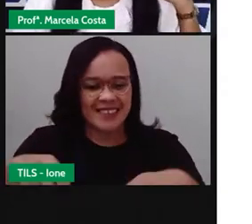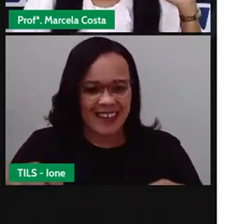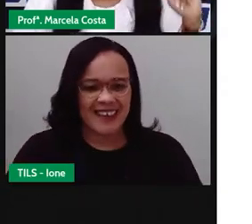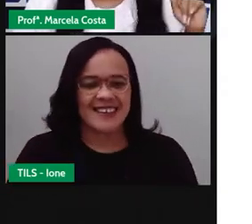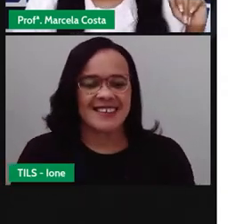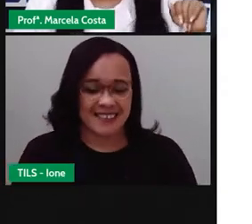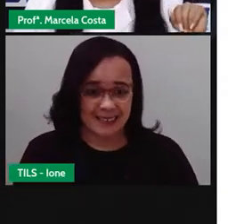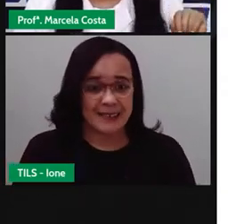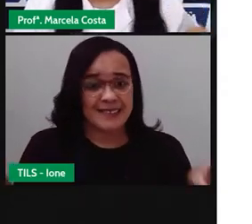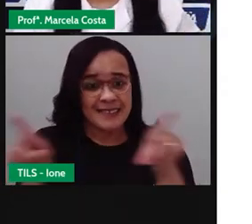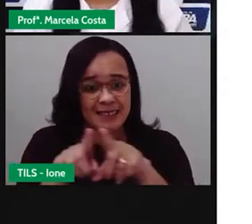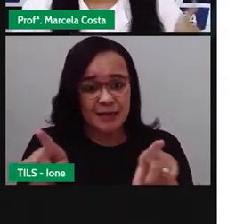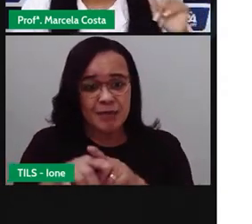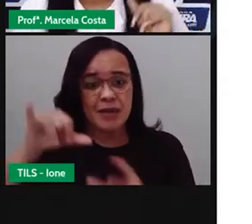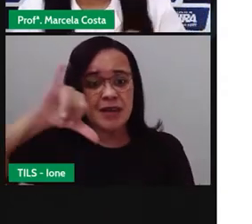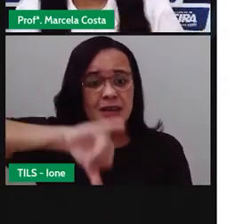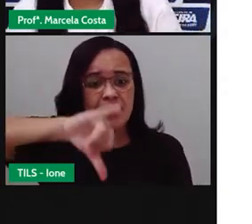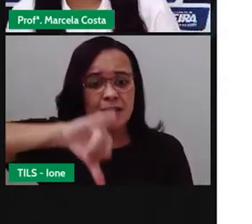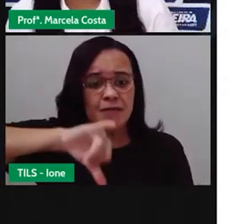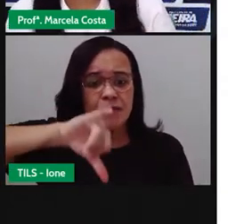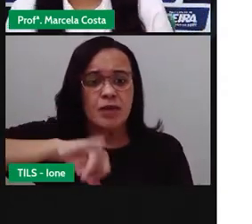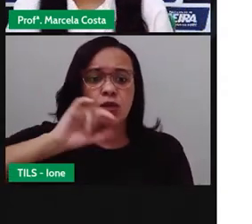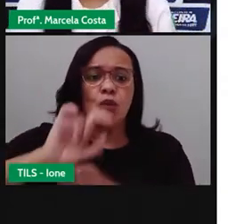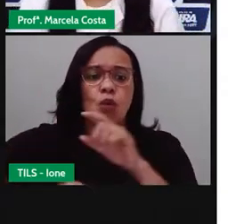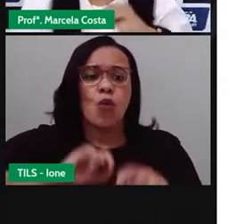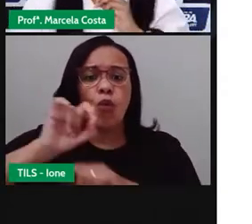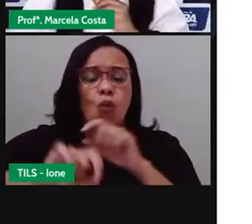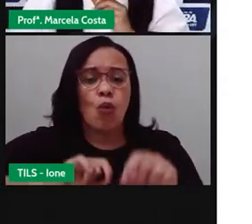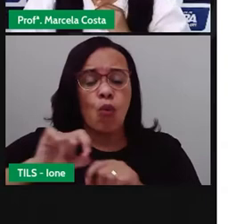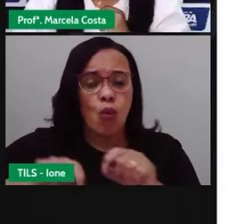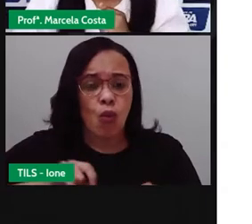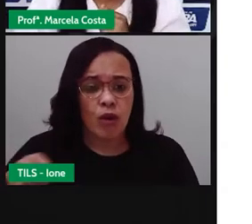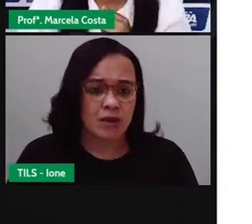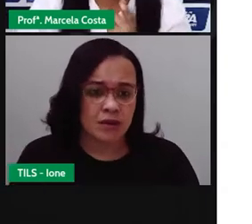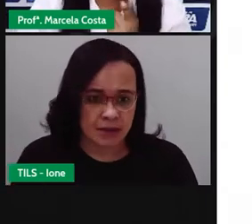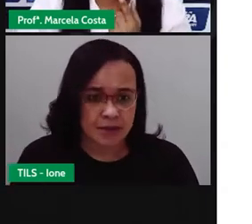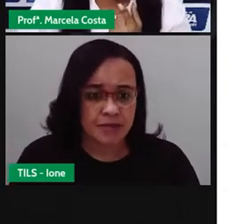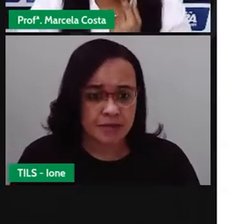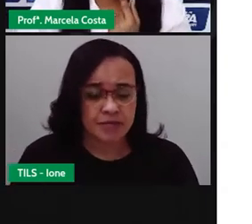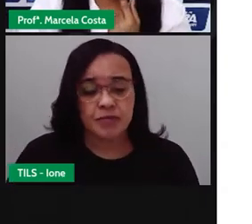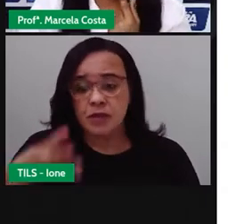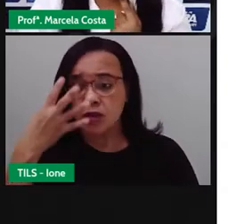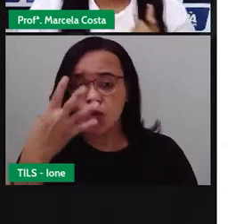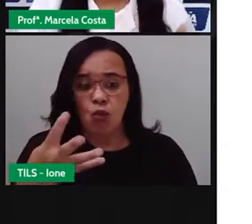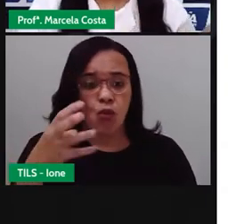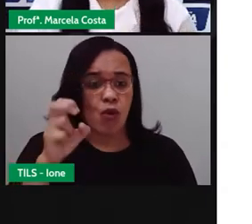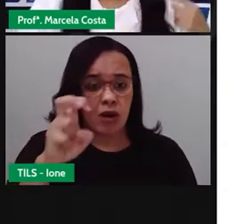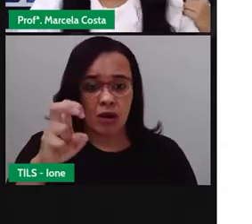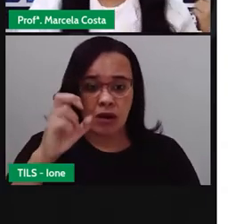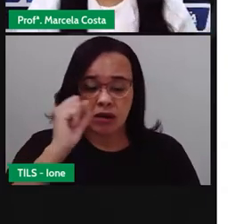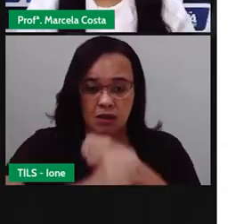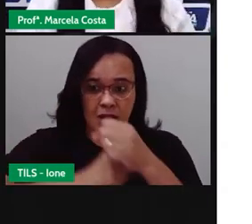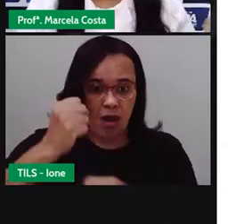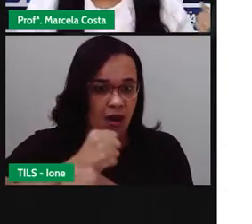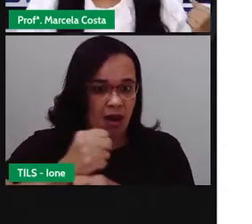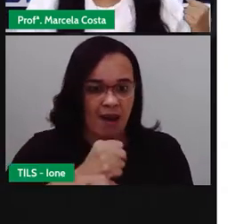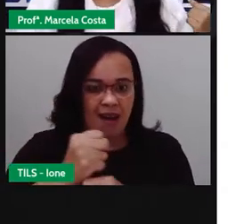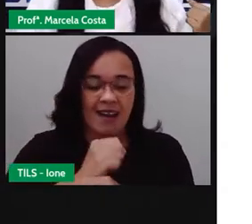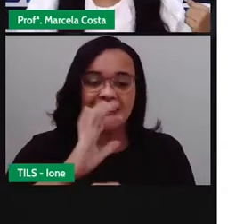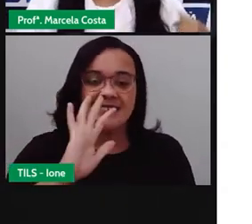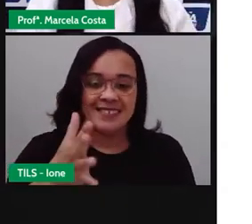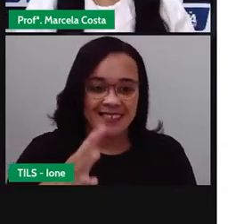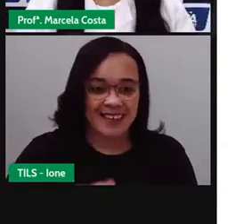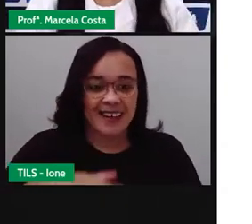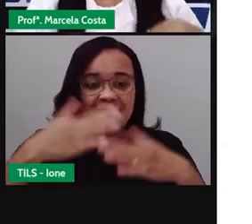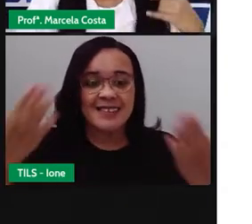crianças, que o centro de abastecimento agora em 2015 está completando 45 anos. Então, ele tem muita história,